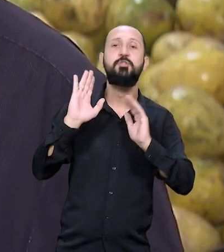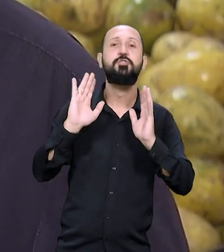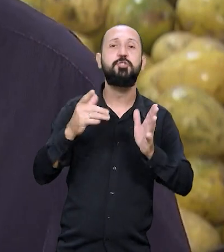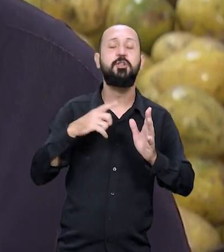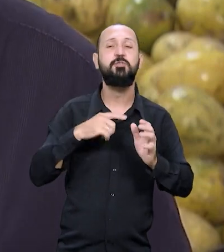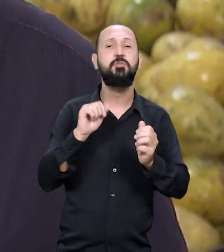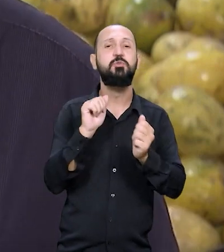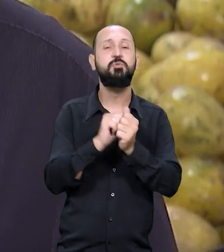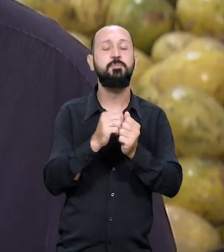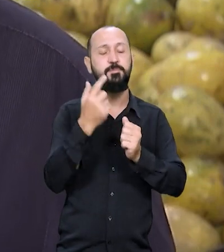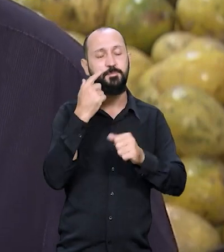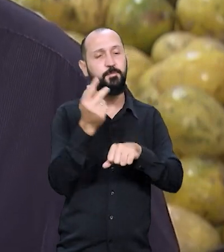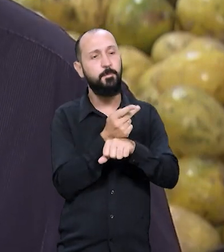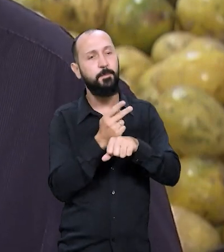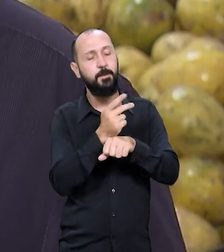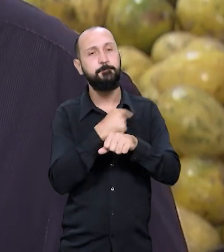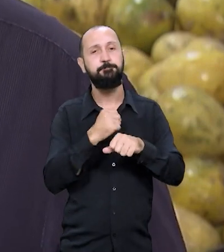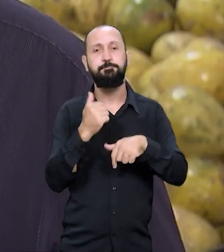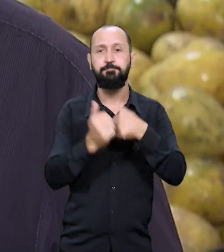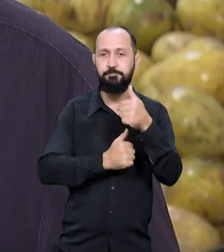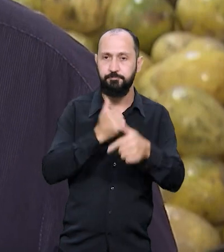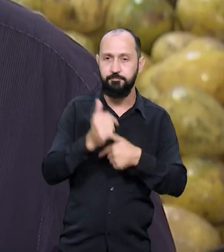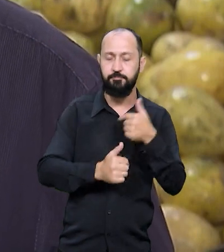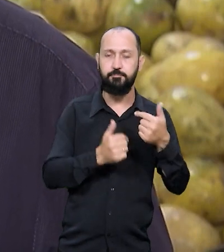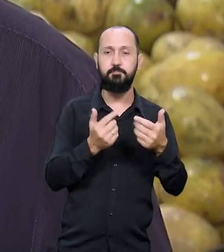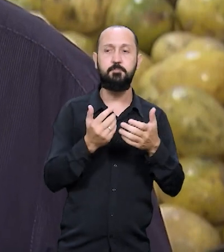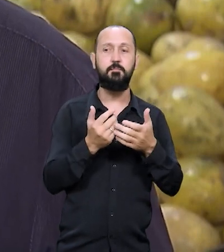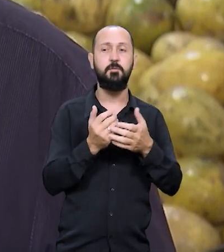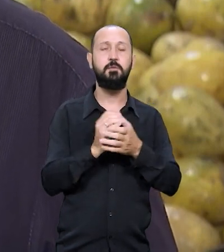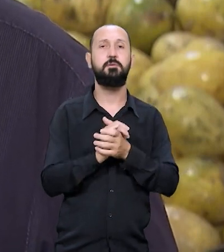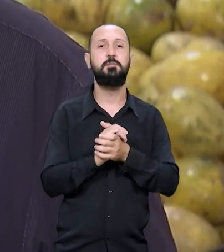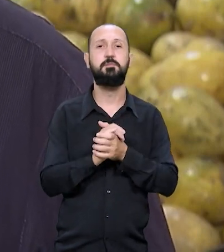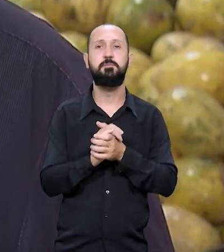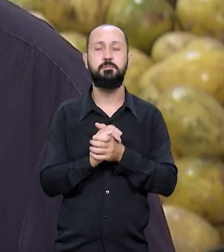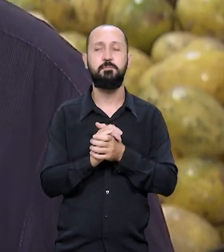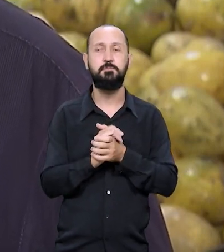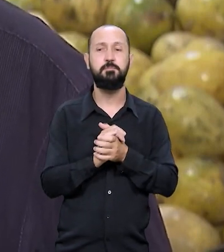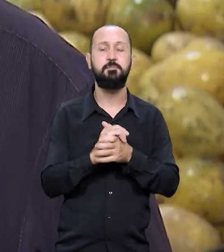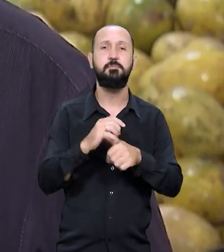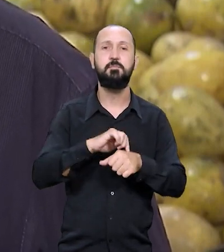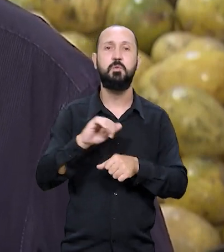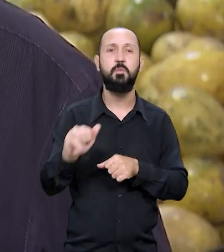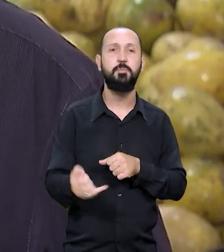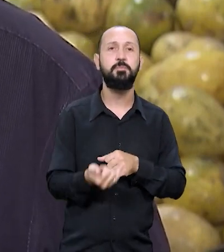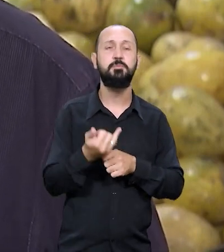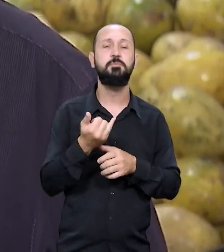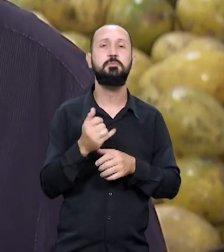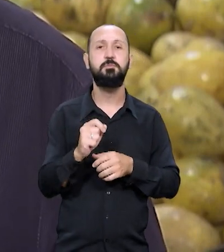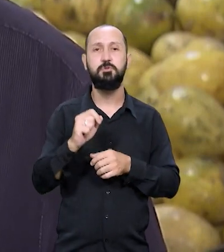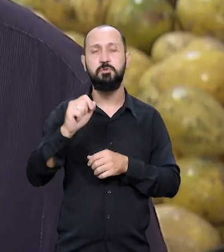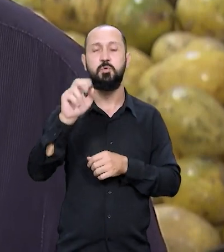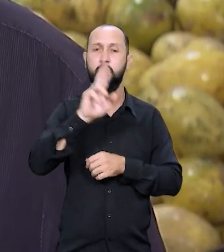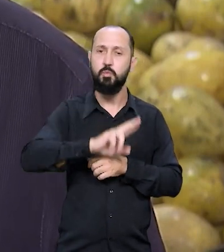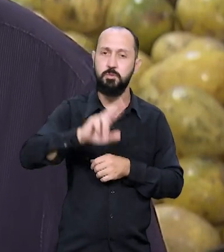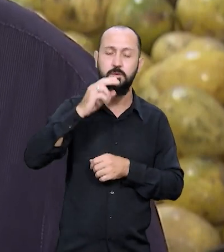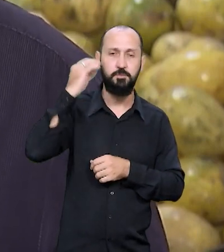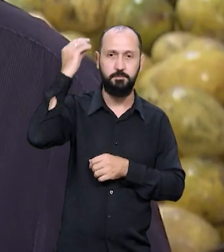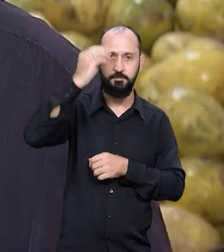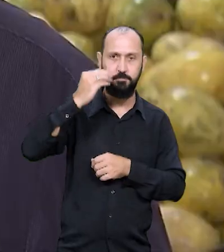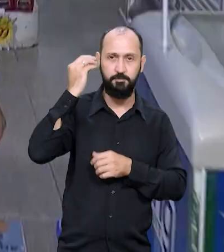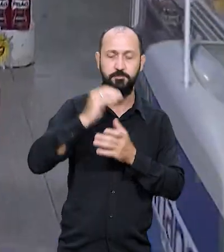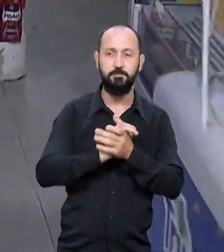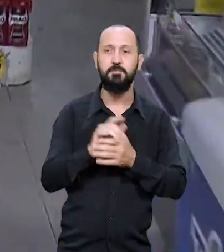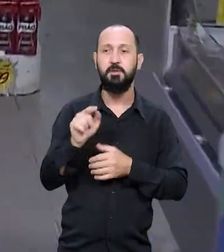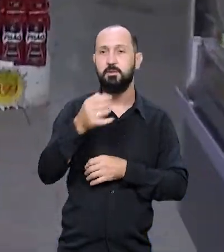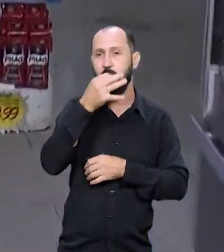frente, ele vem buscar no mercado de trabalho uma oportunidade de aplicar a sua